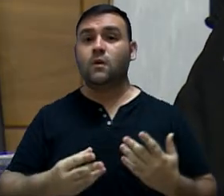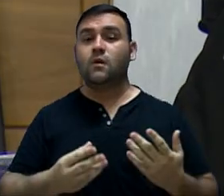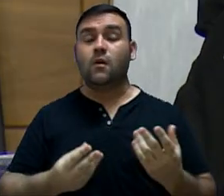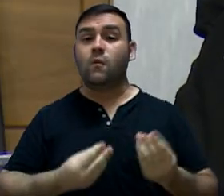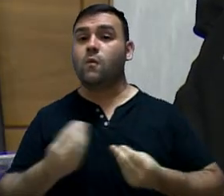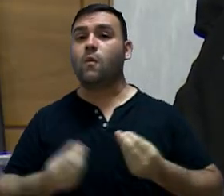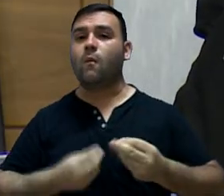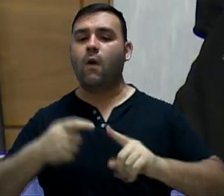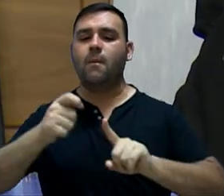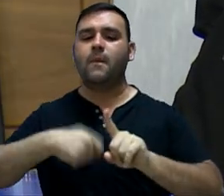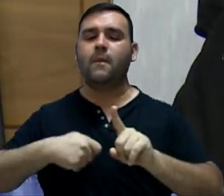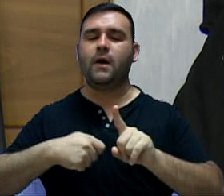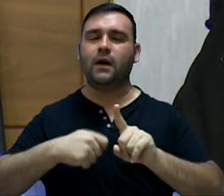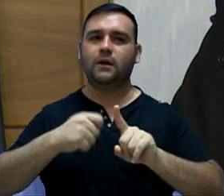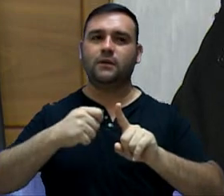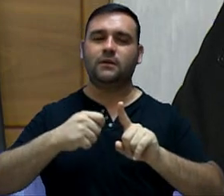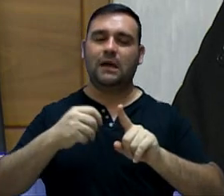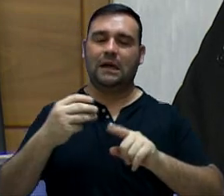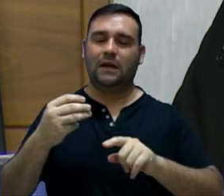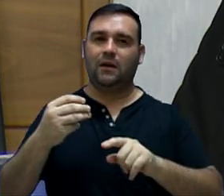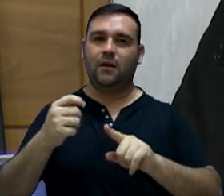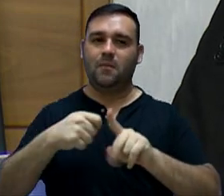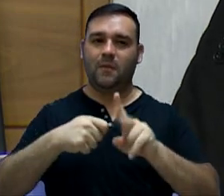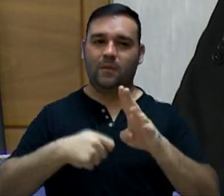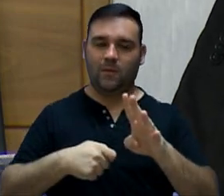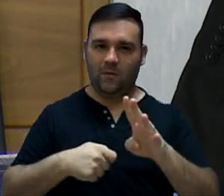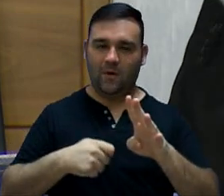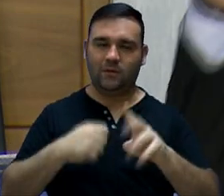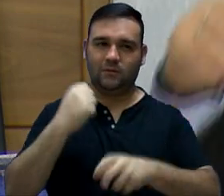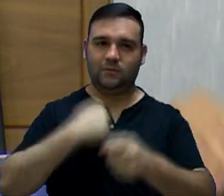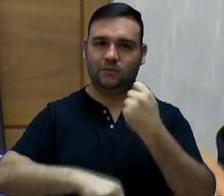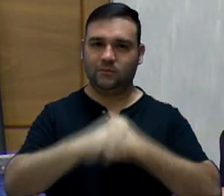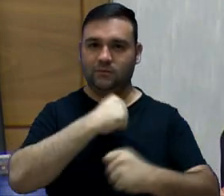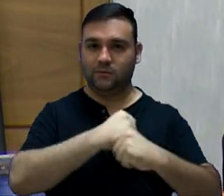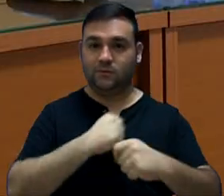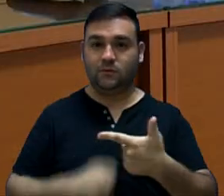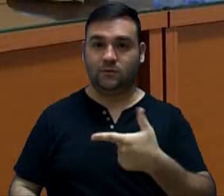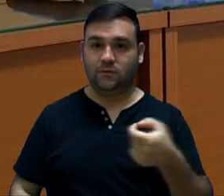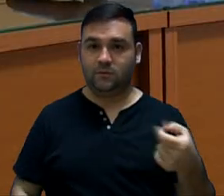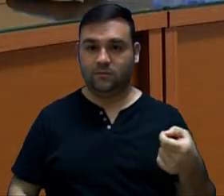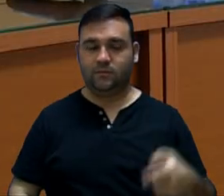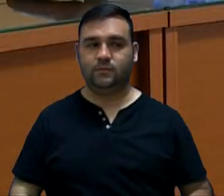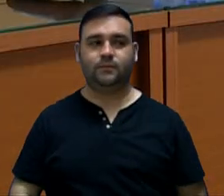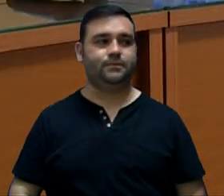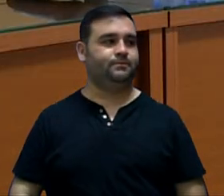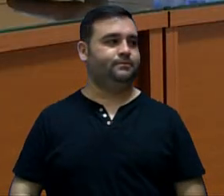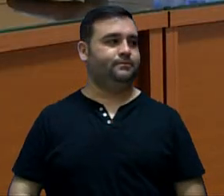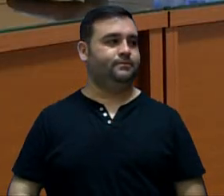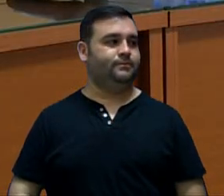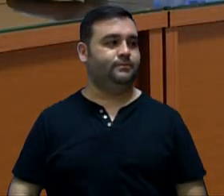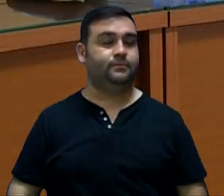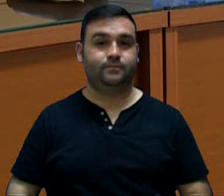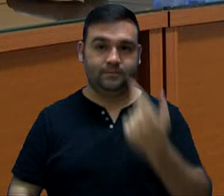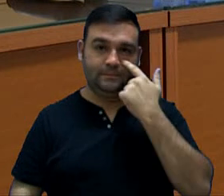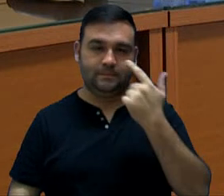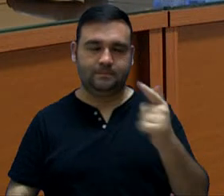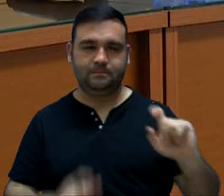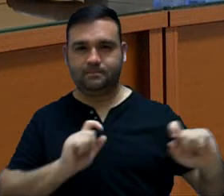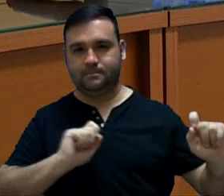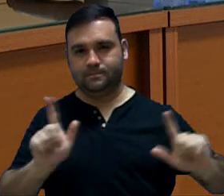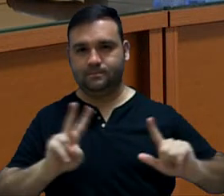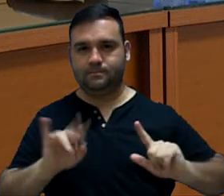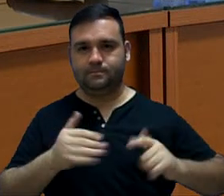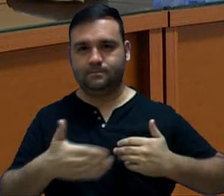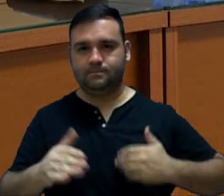como foi o nosso terceiro quadrimestre do ano de 2020. Acho que eu vou me posicionar ali, acho que foi melhor, não Senão vou ficar de coça aqui para